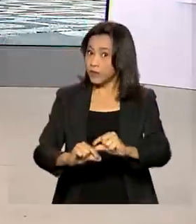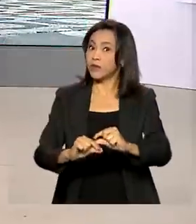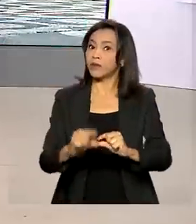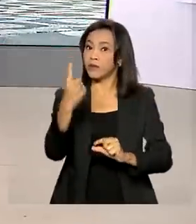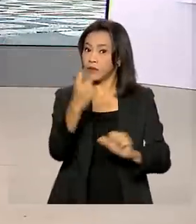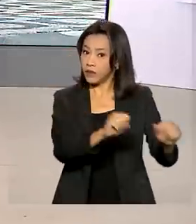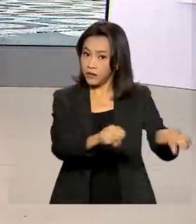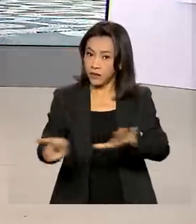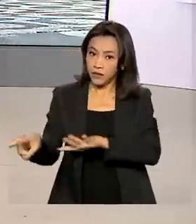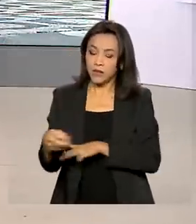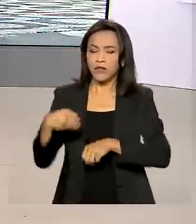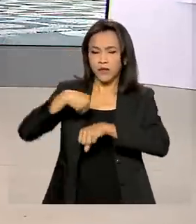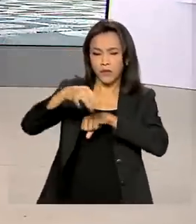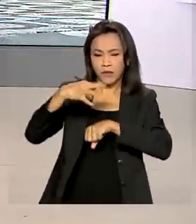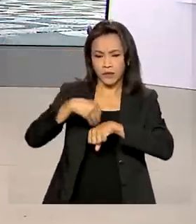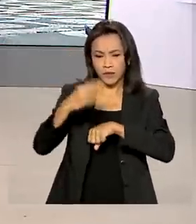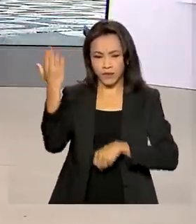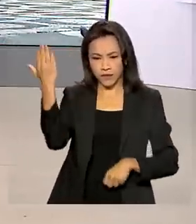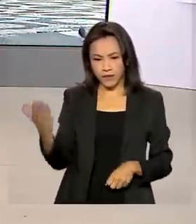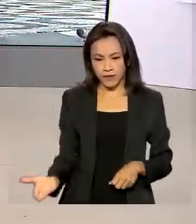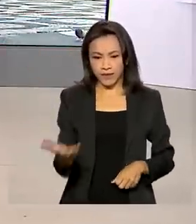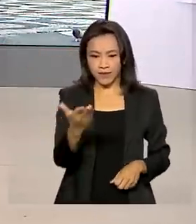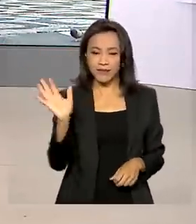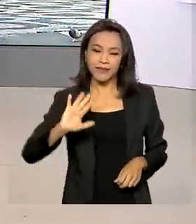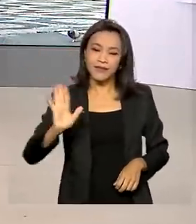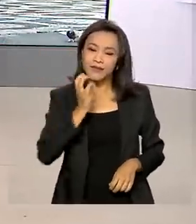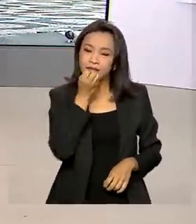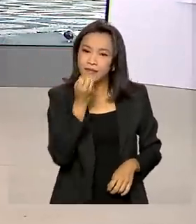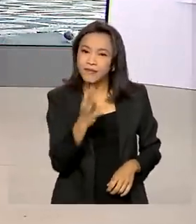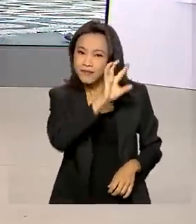Boiunga traz as informações para a gente. Oi, Cláudia. Bom dia.